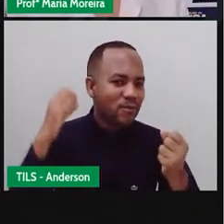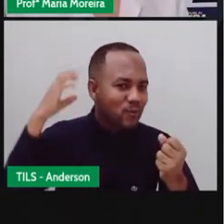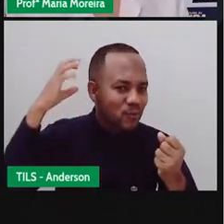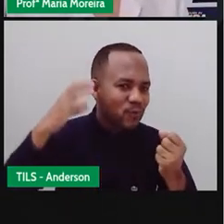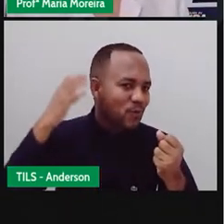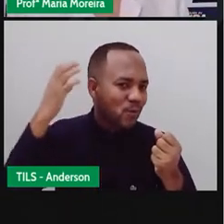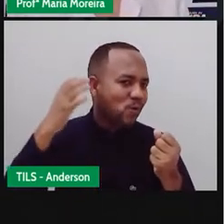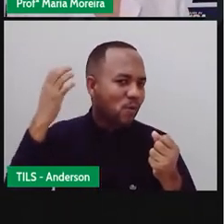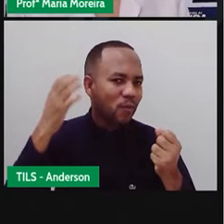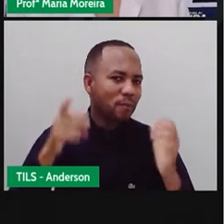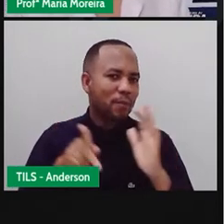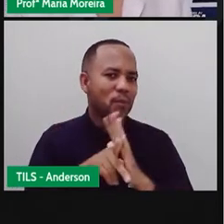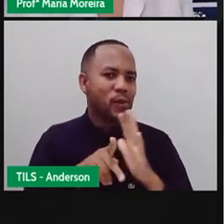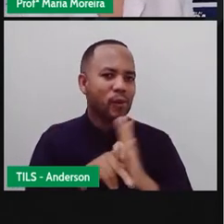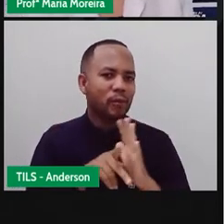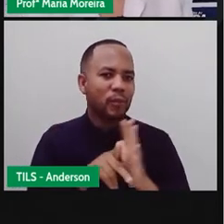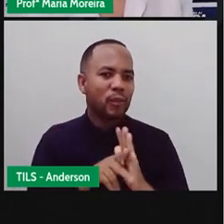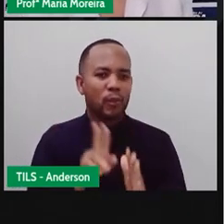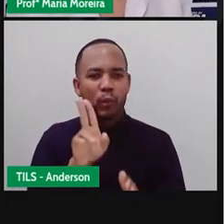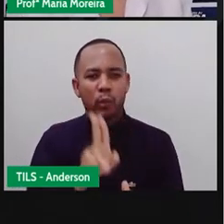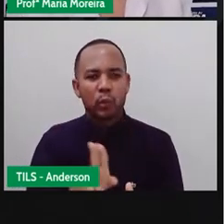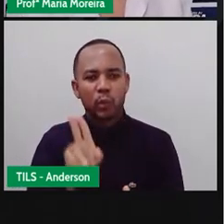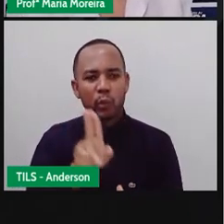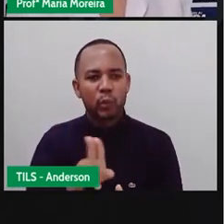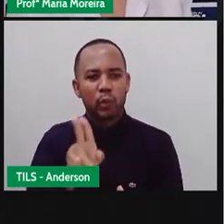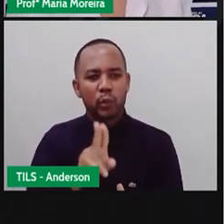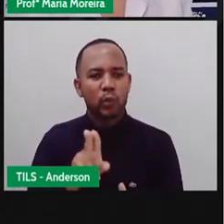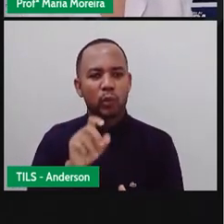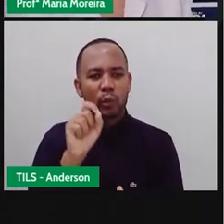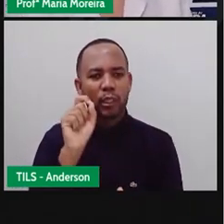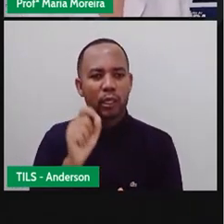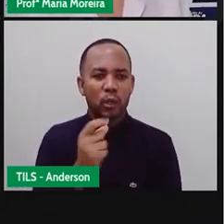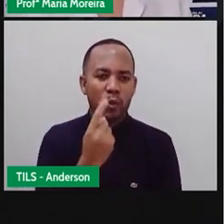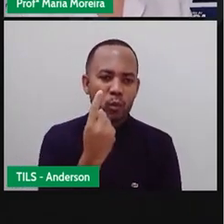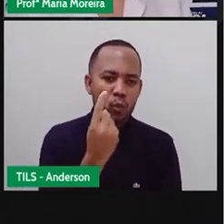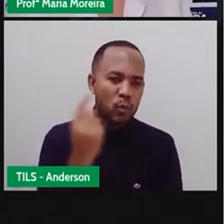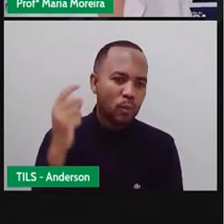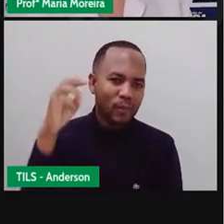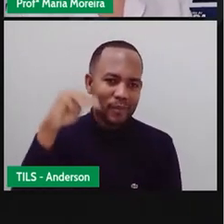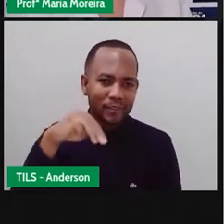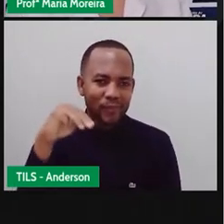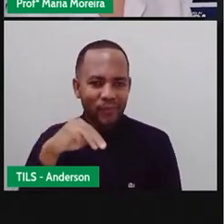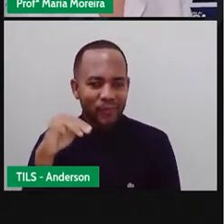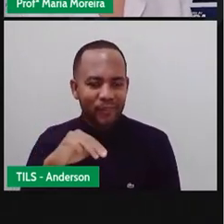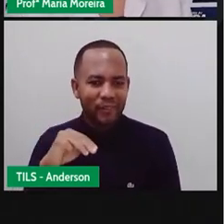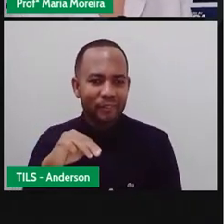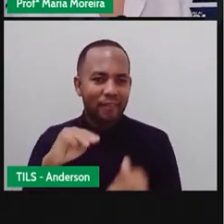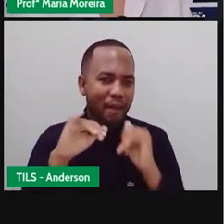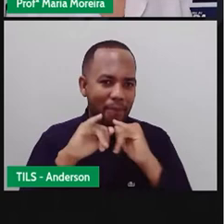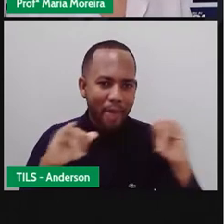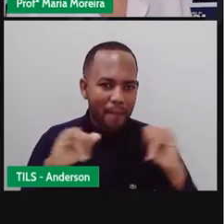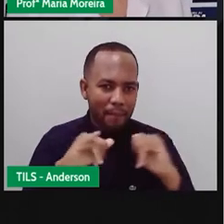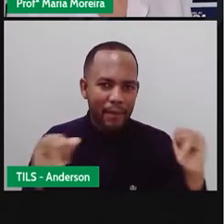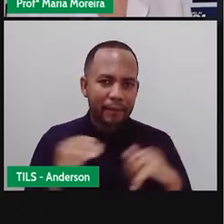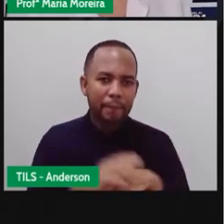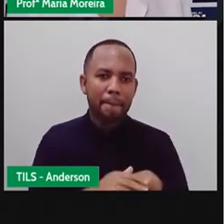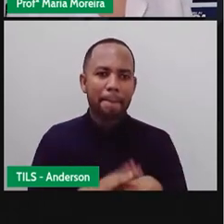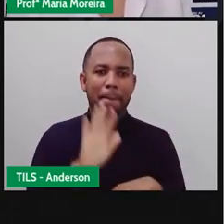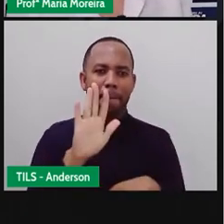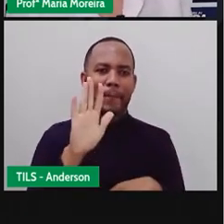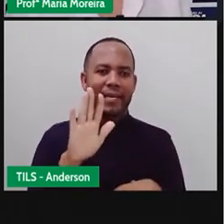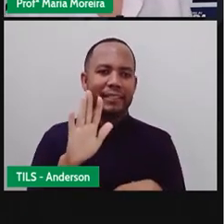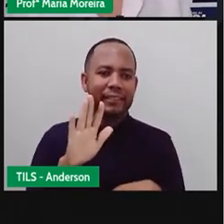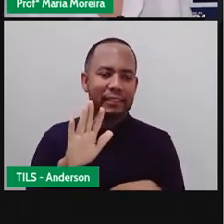exclusivamente para este fim. Levam anúncios de até um minuto, não é isso? Enquanto na rádio, né,